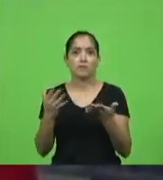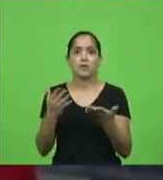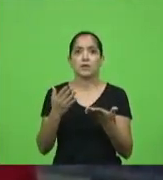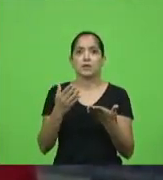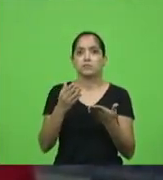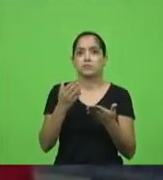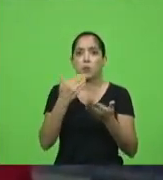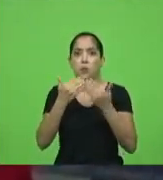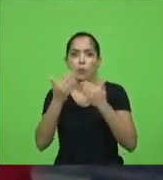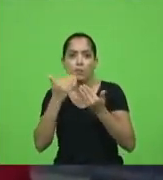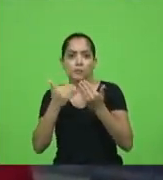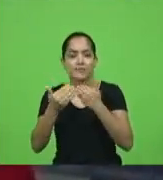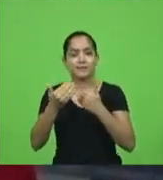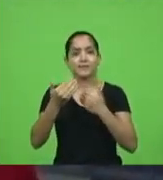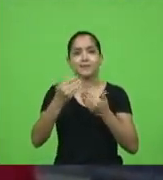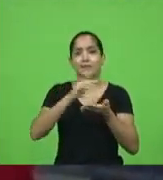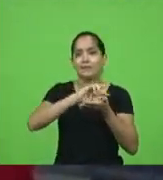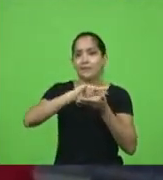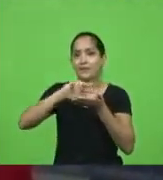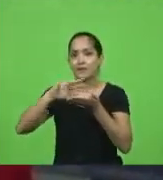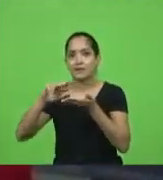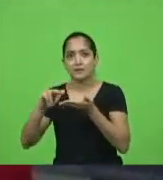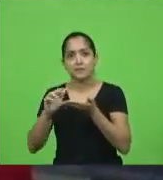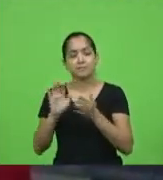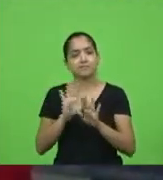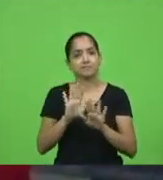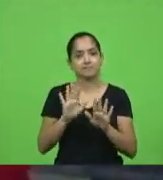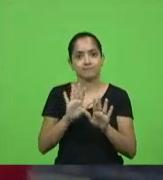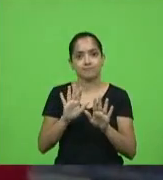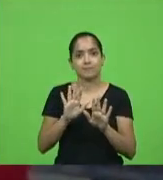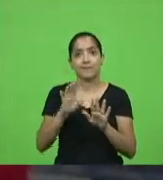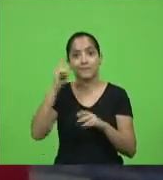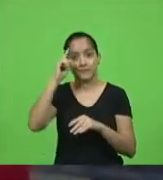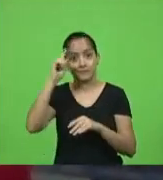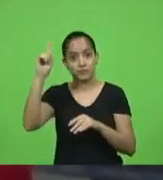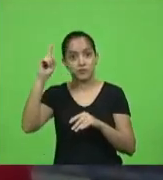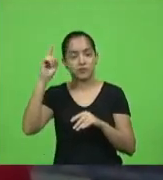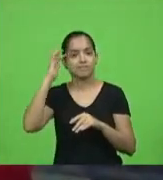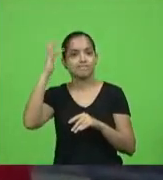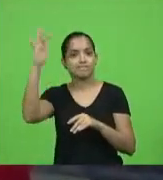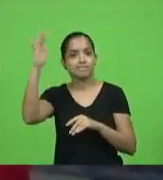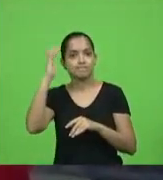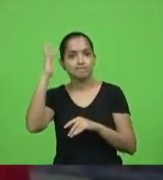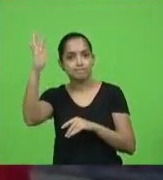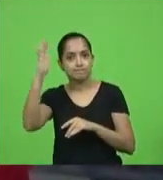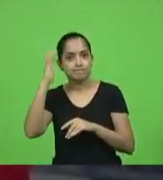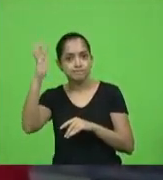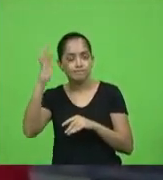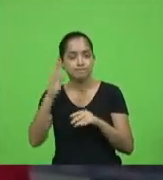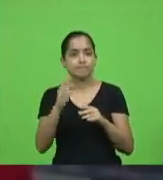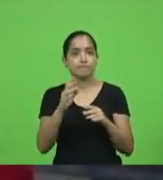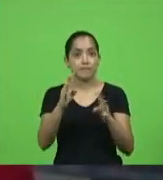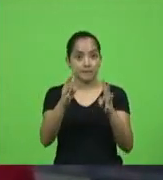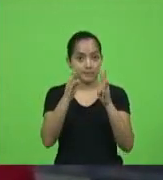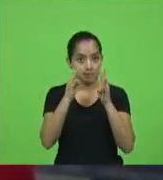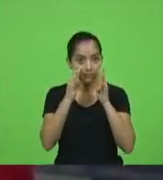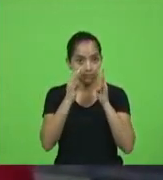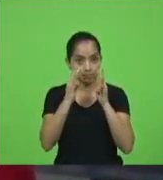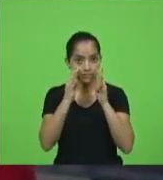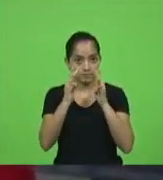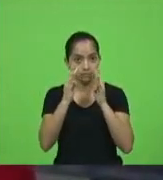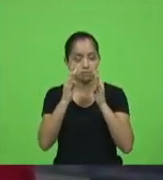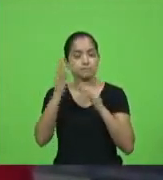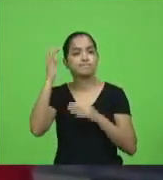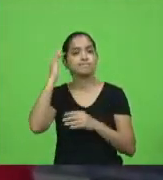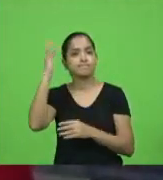e de pastéis e de empadões é dia de reflexão prestem atenção companheiras é